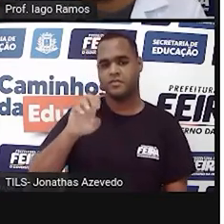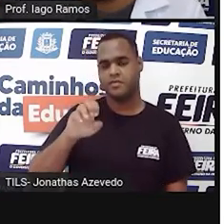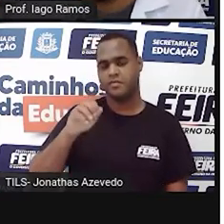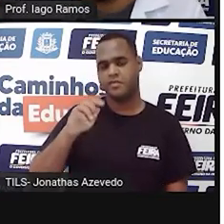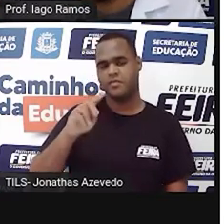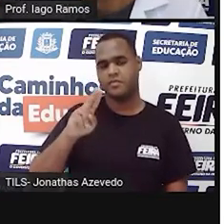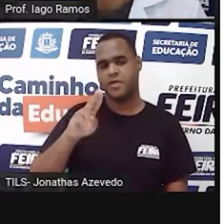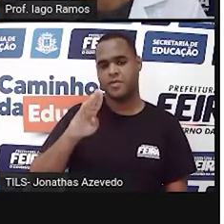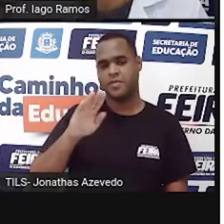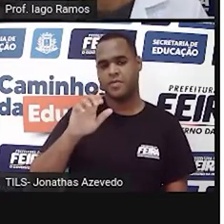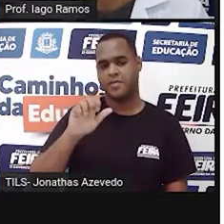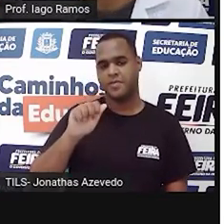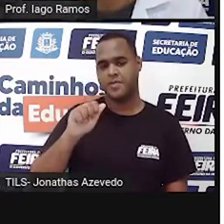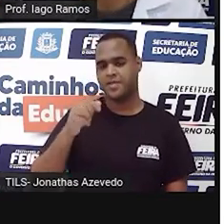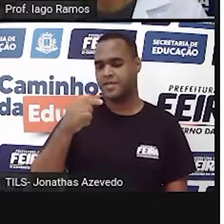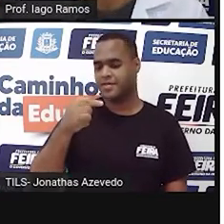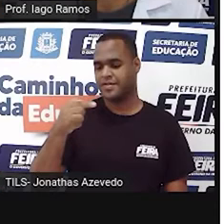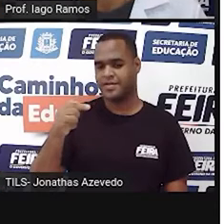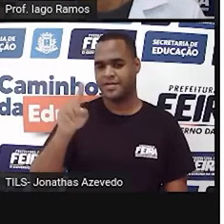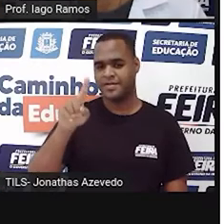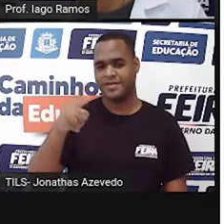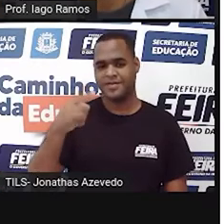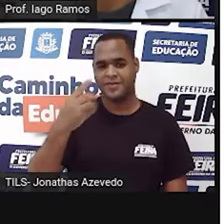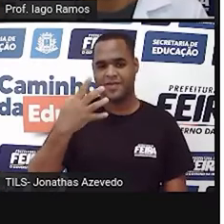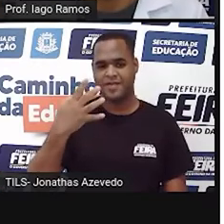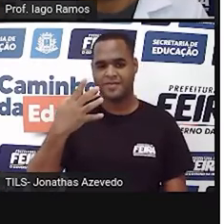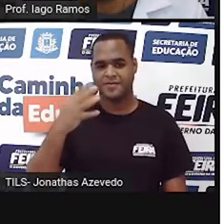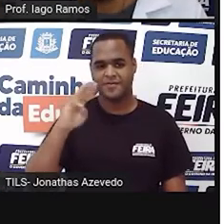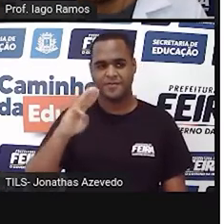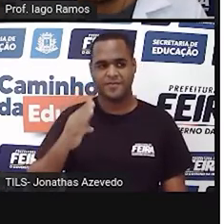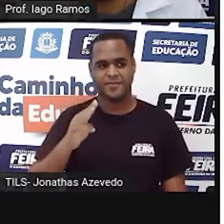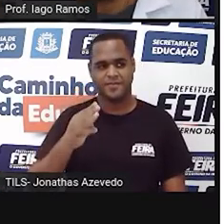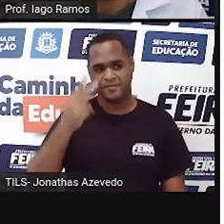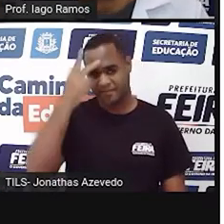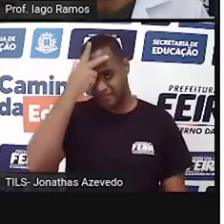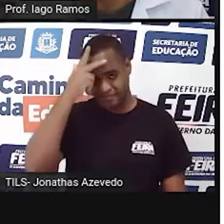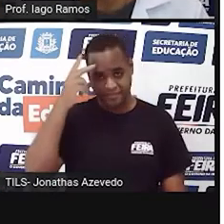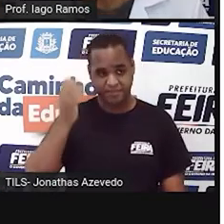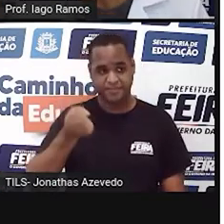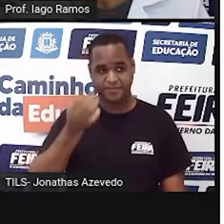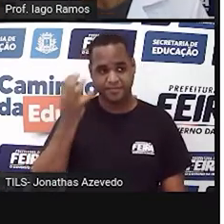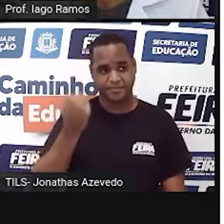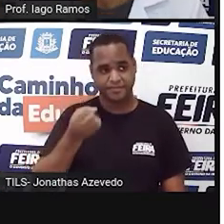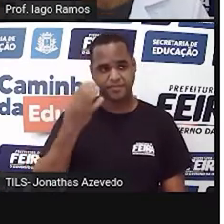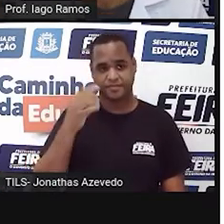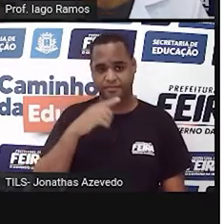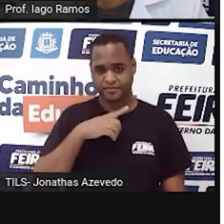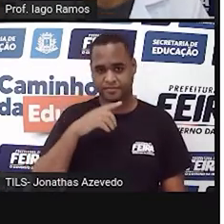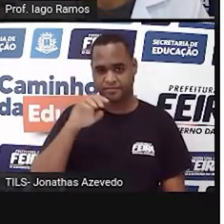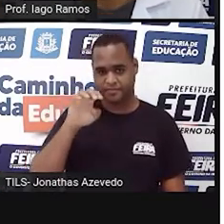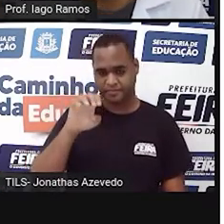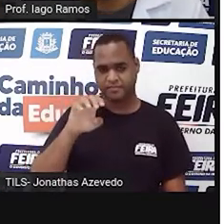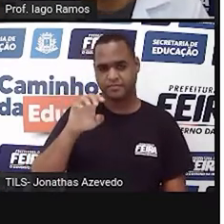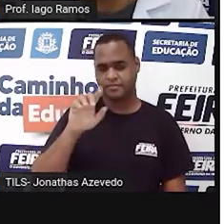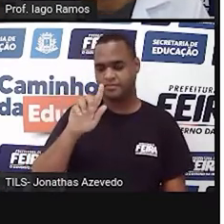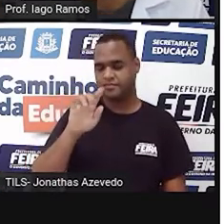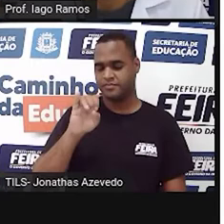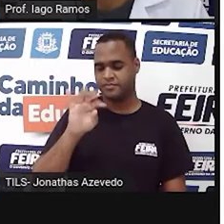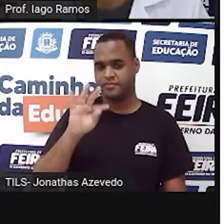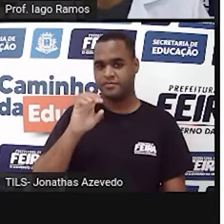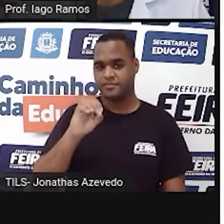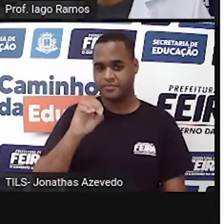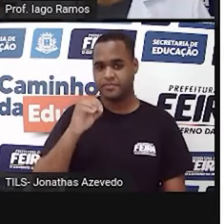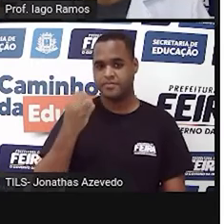,4 milhões de pessoas. Egito, que é um país bem conhecido,